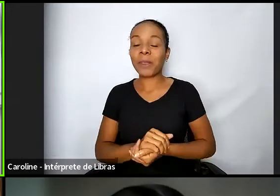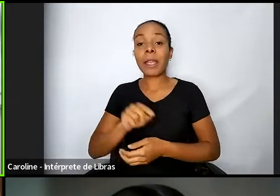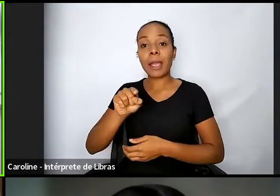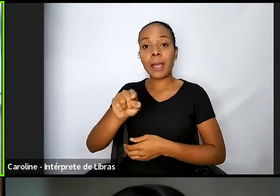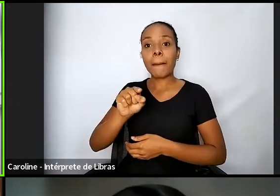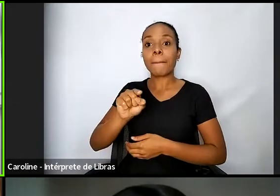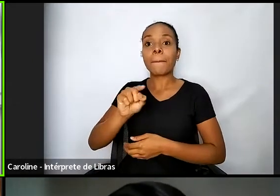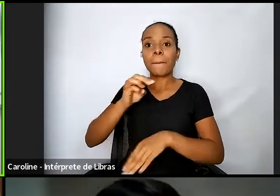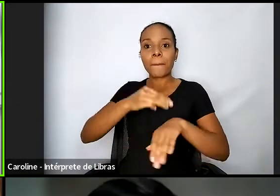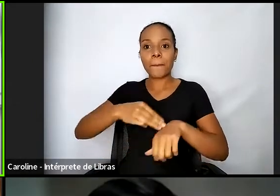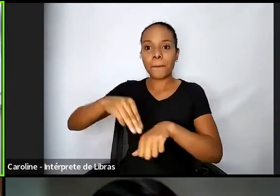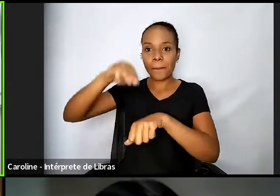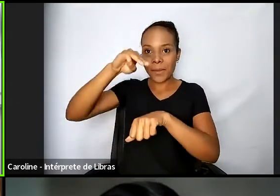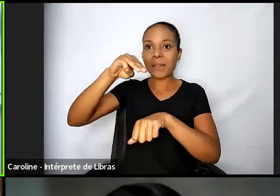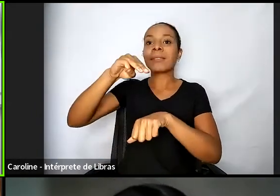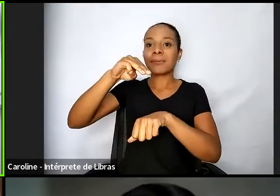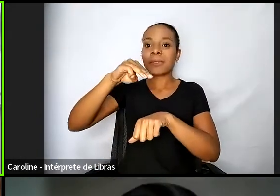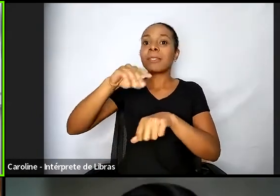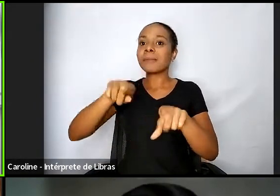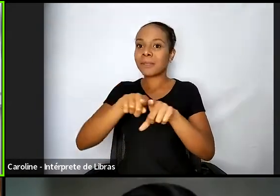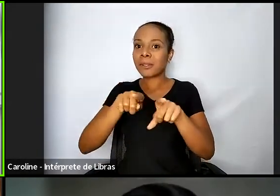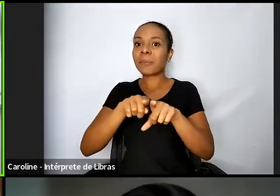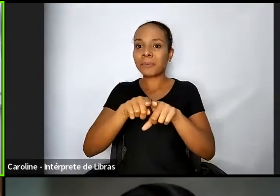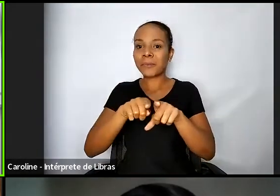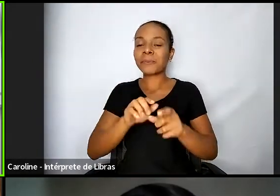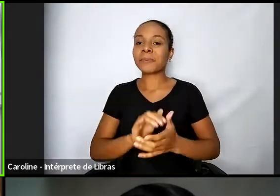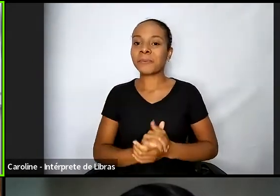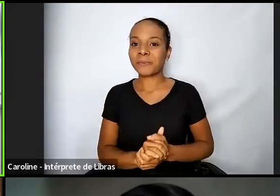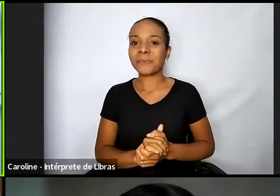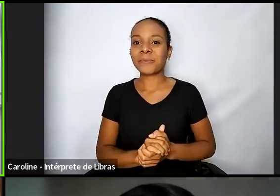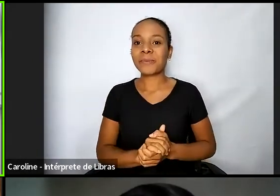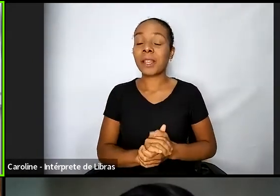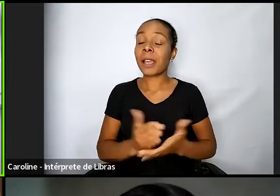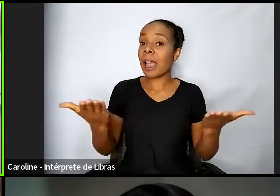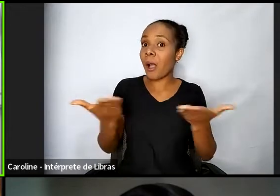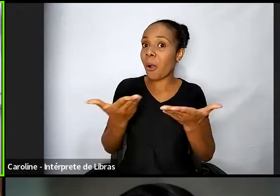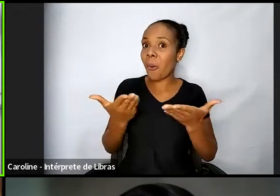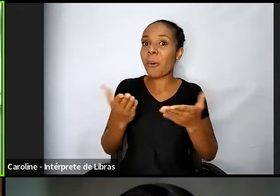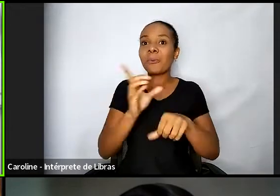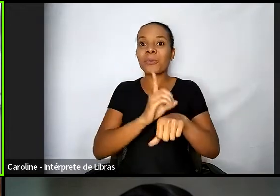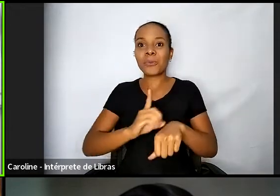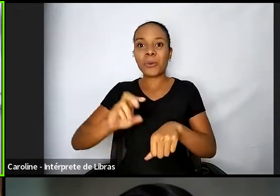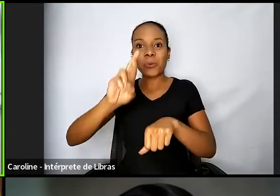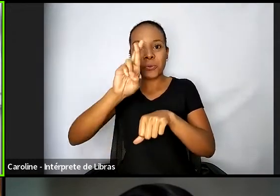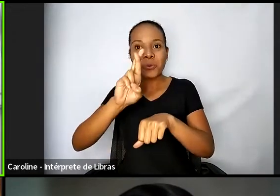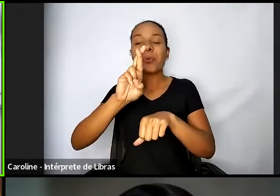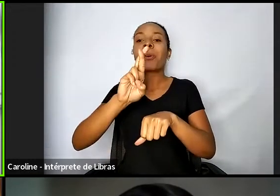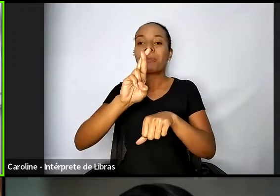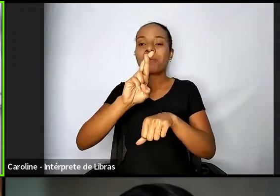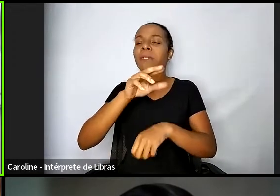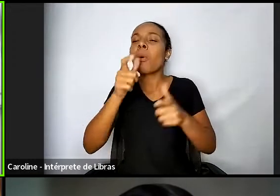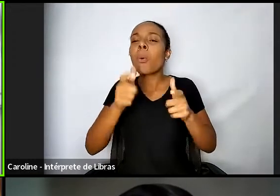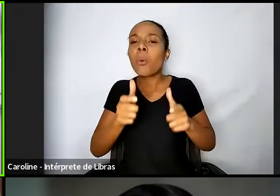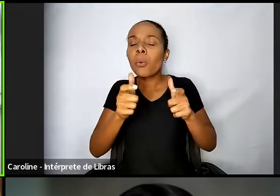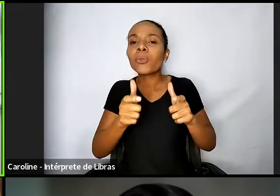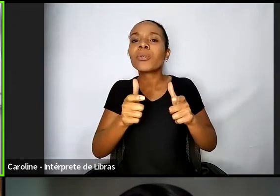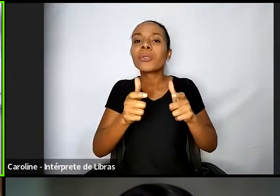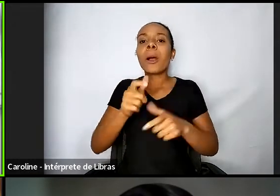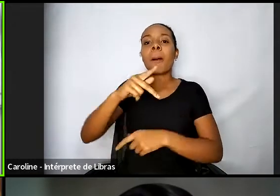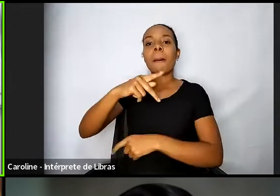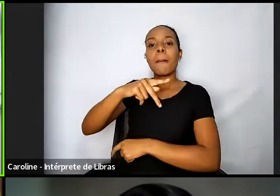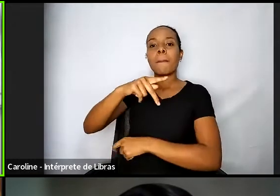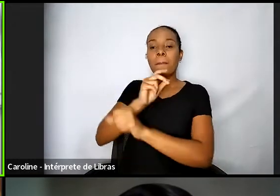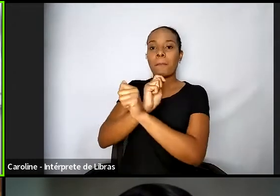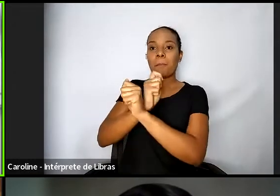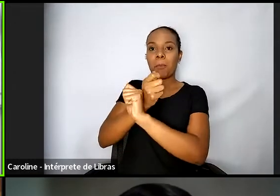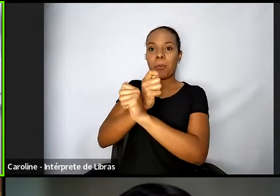FGV, e atualmente está fazendo doutorado pela PUC de São Paulo. Nós recebemos também o